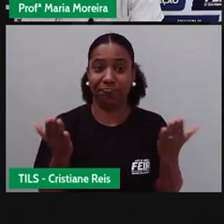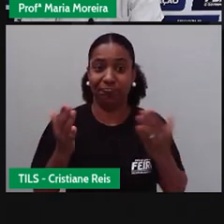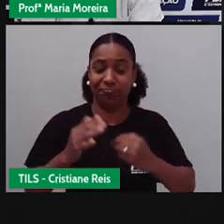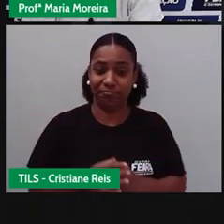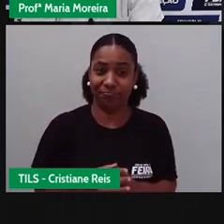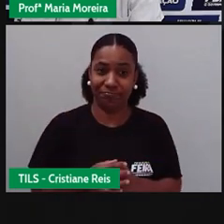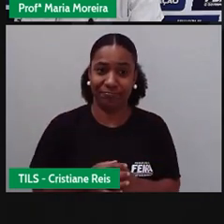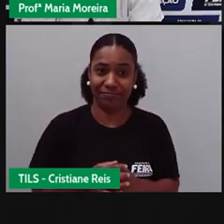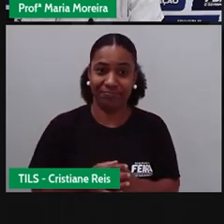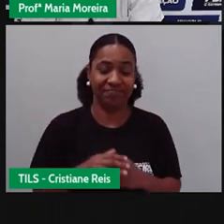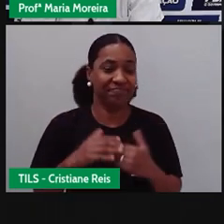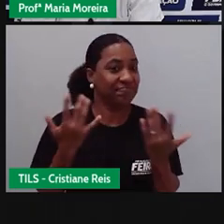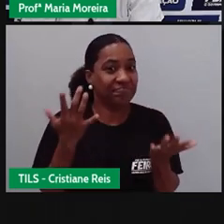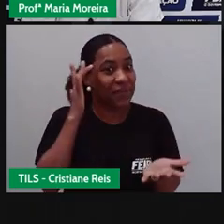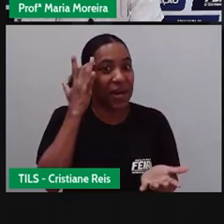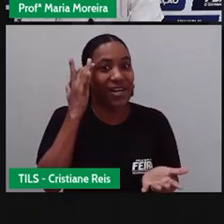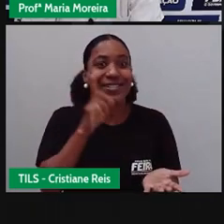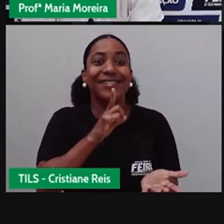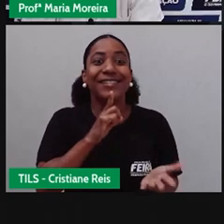Você acha que ia ser como, Cris?